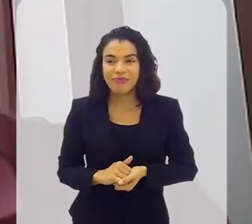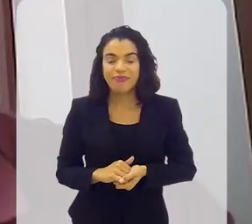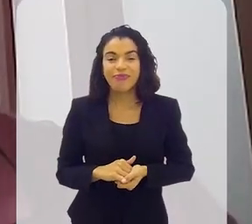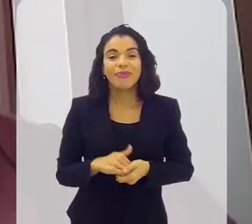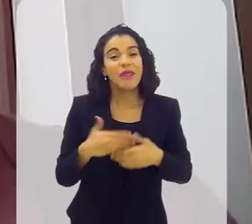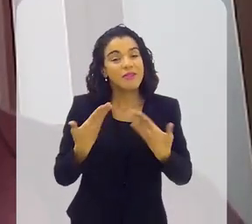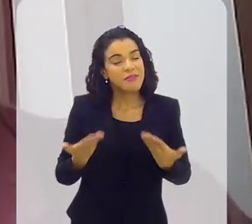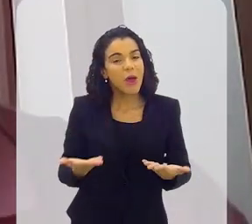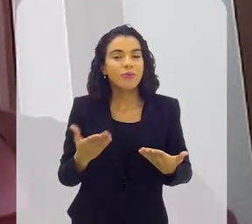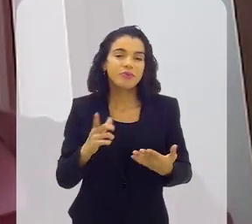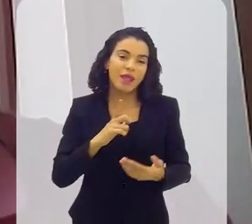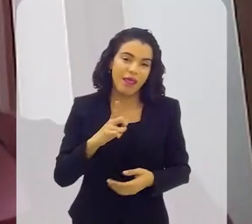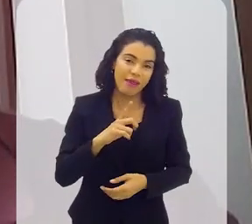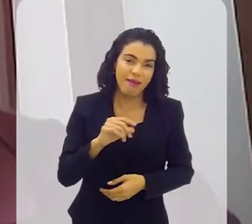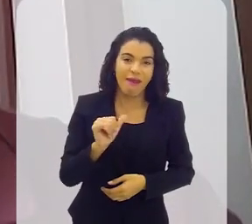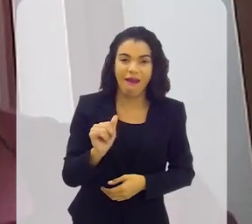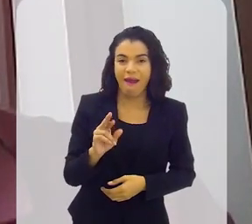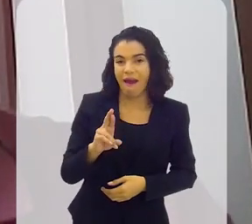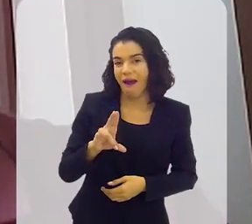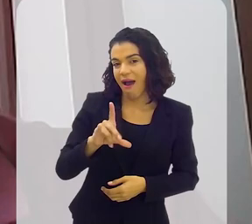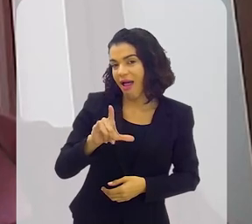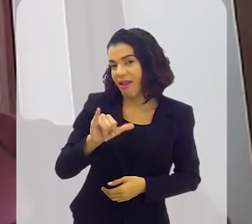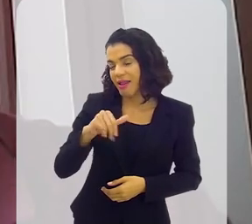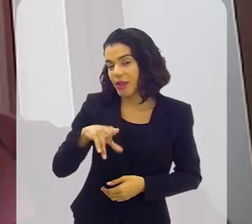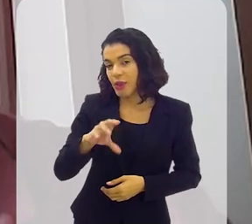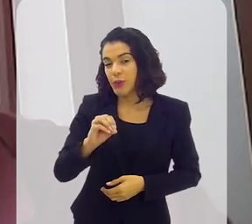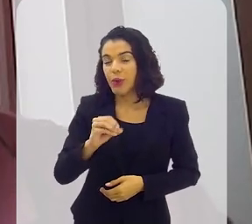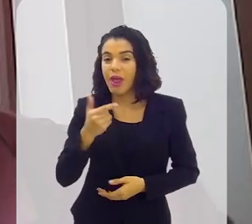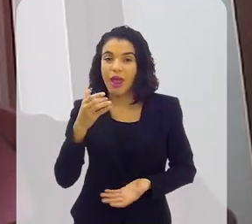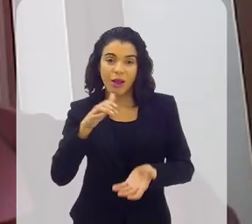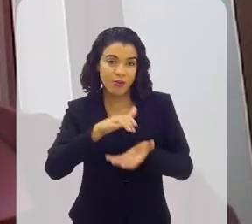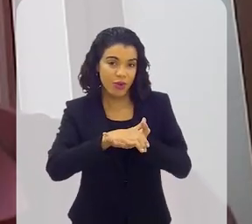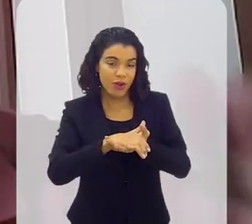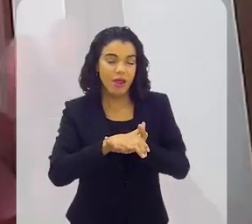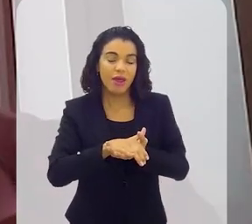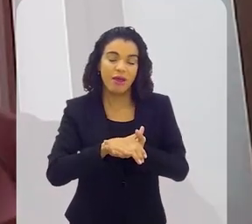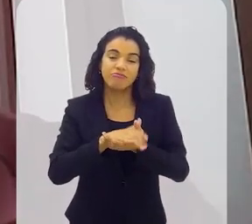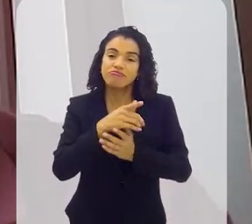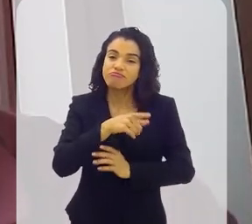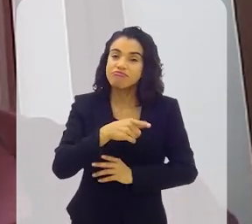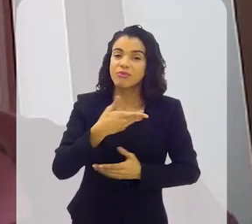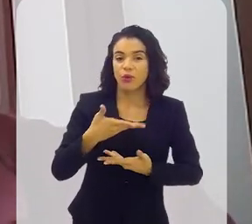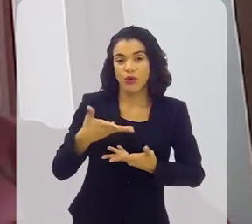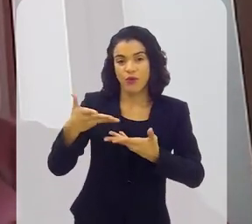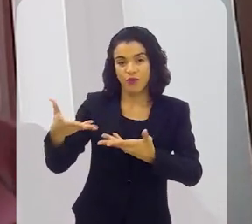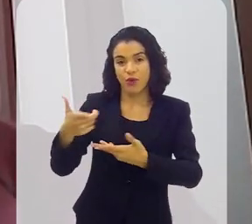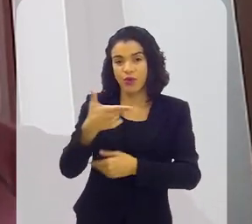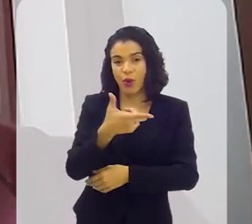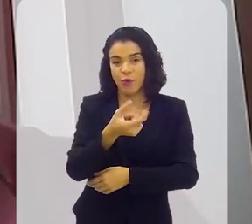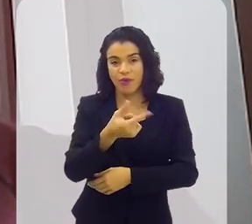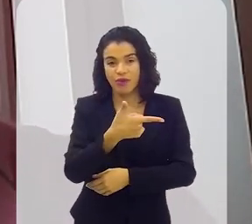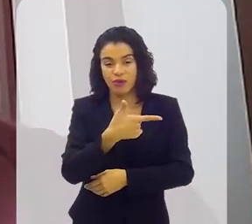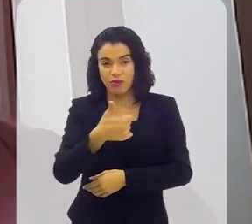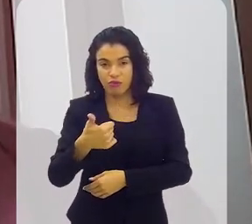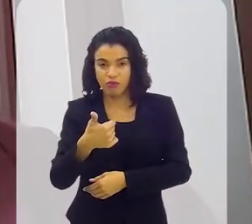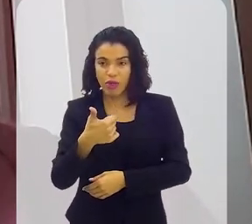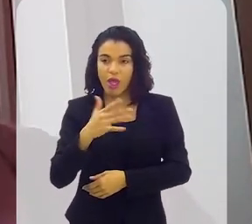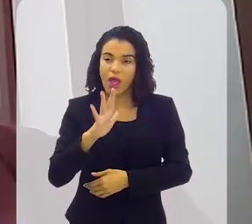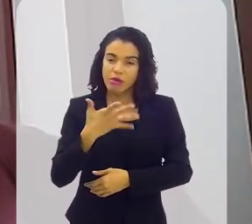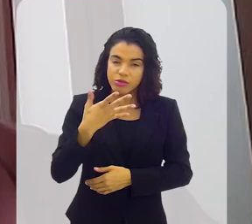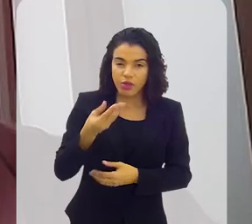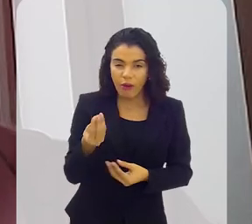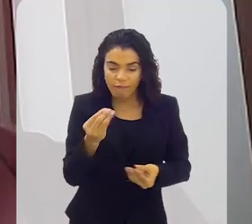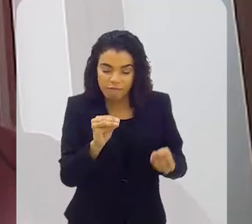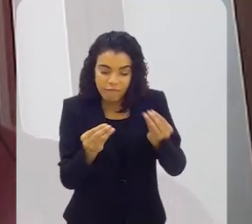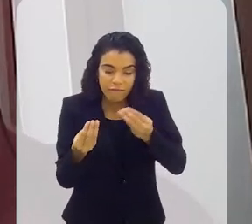Então, é uma fila. do Arlindo. A Babi me chamou em 2021. Eu já terminei. Estou nos ajustes, estou no molho. Colocando